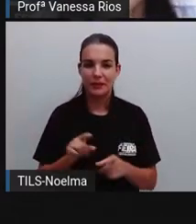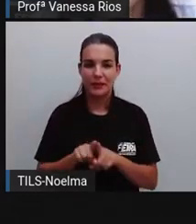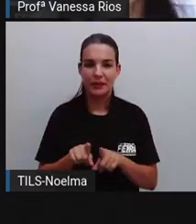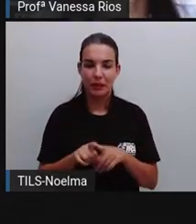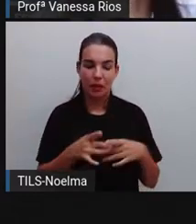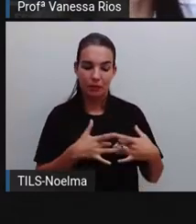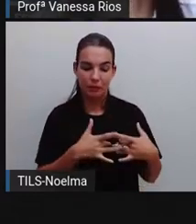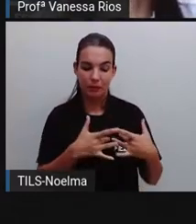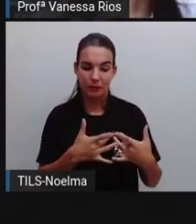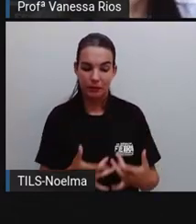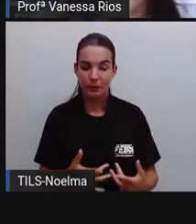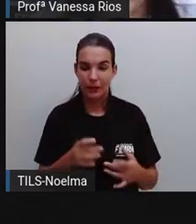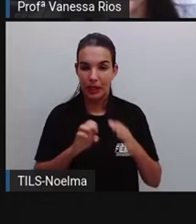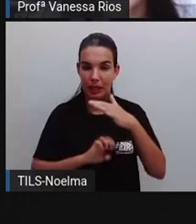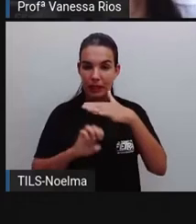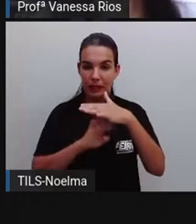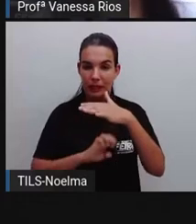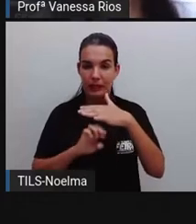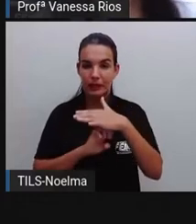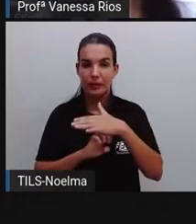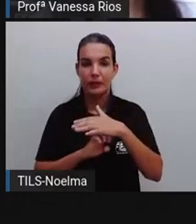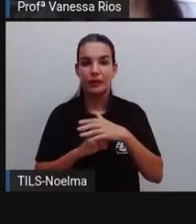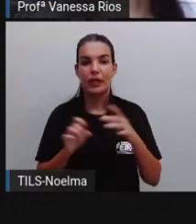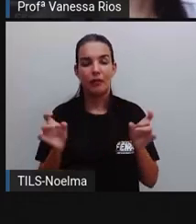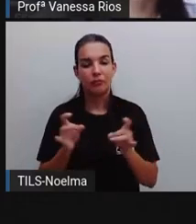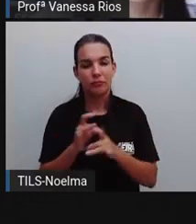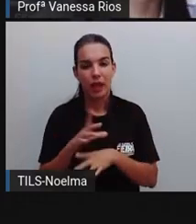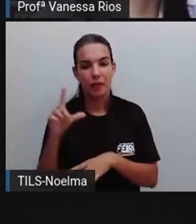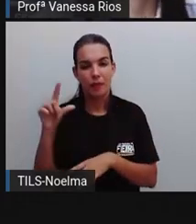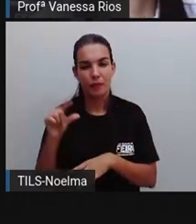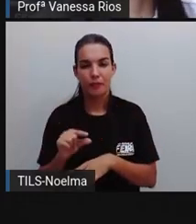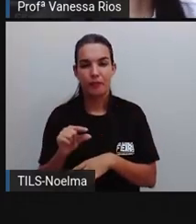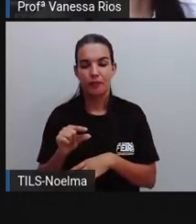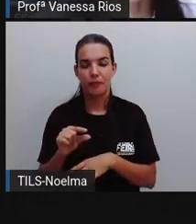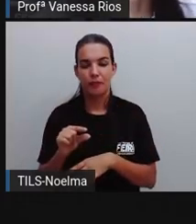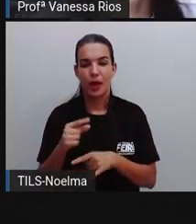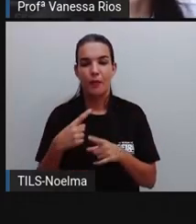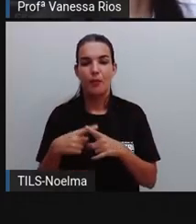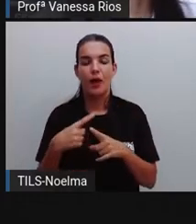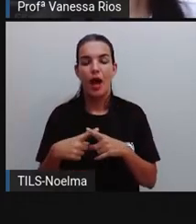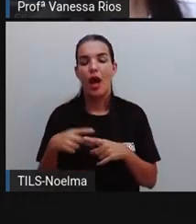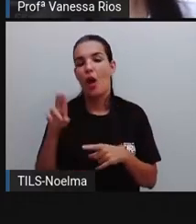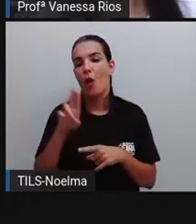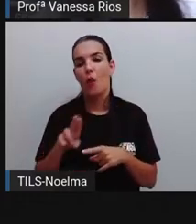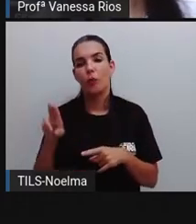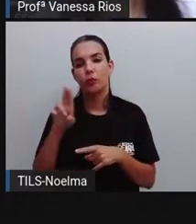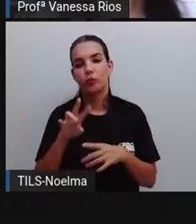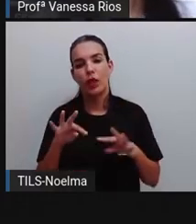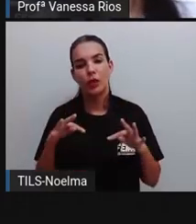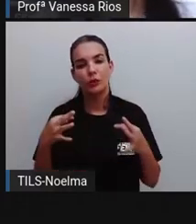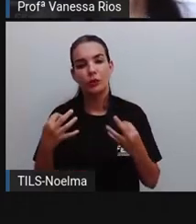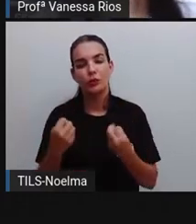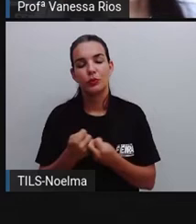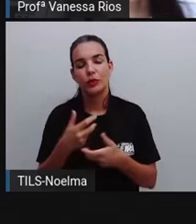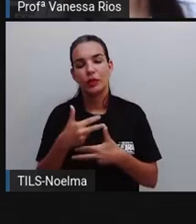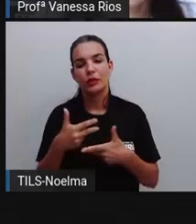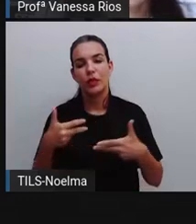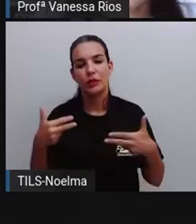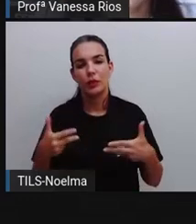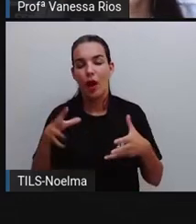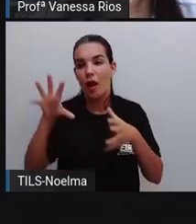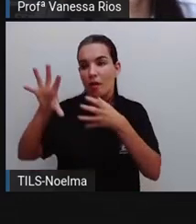pelas empresas em cada cidade, acaba diminuindo por usar aí todo o equipamento para